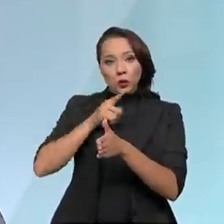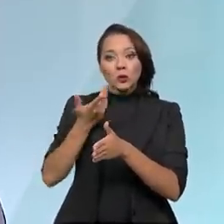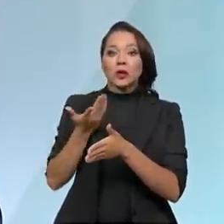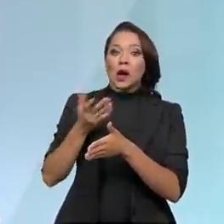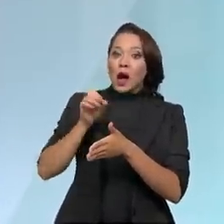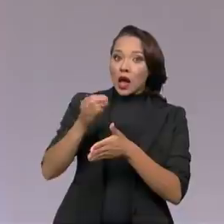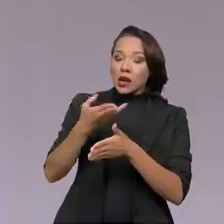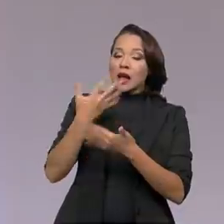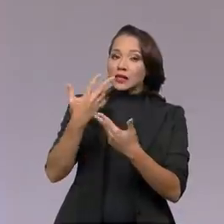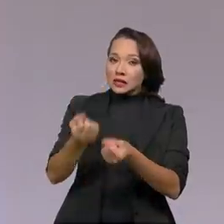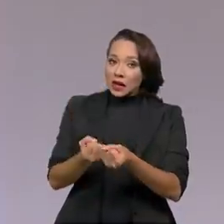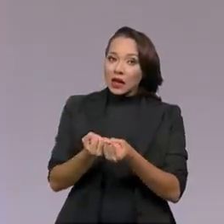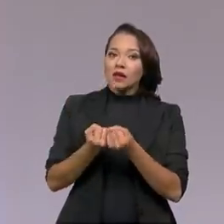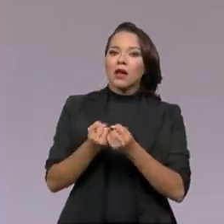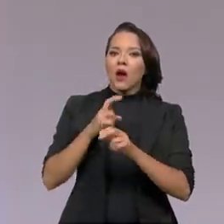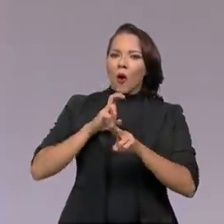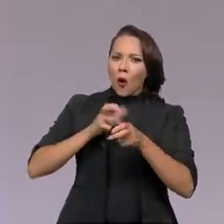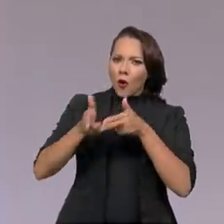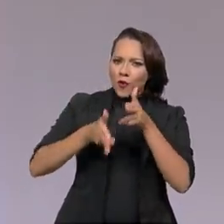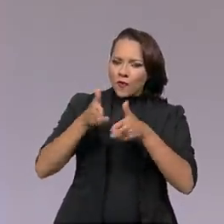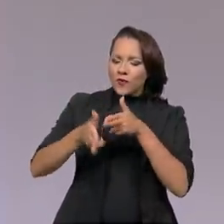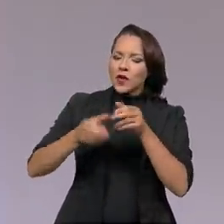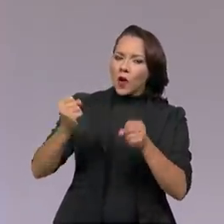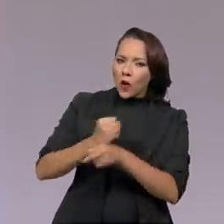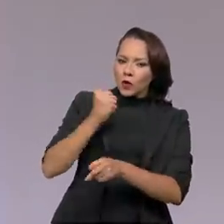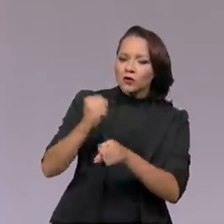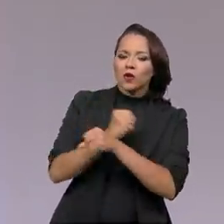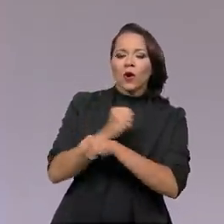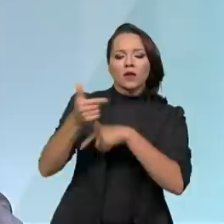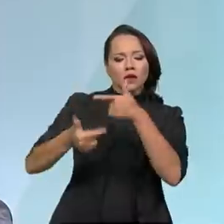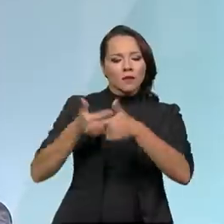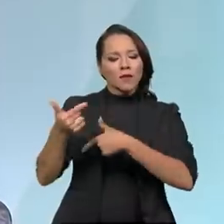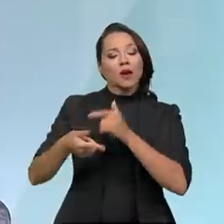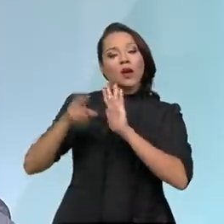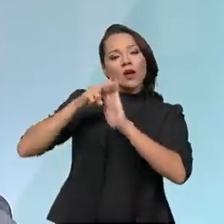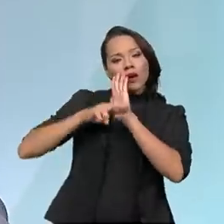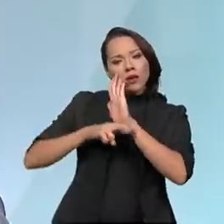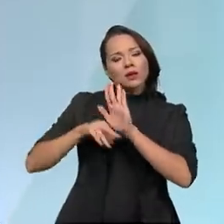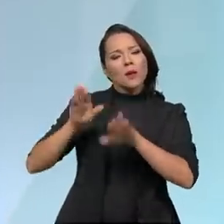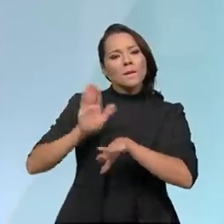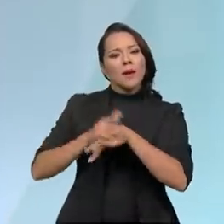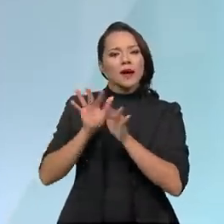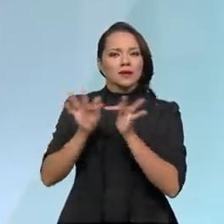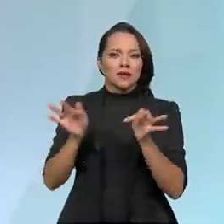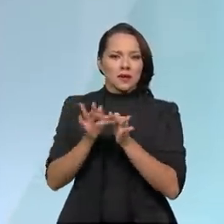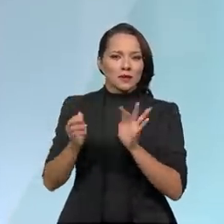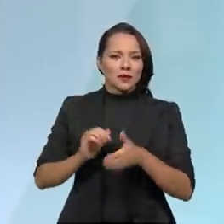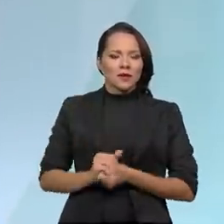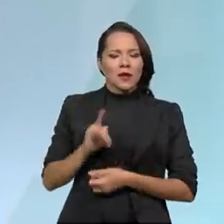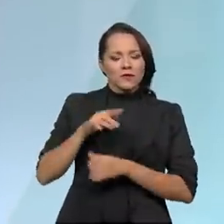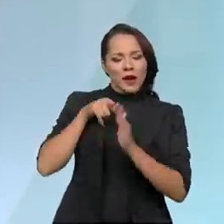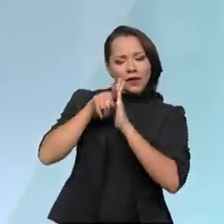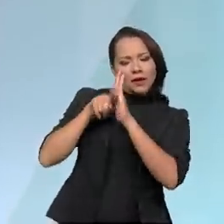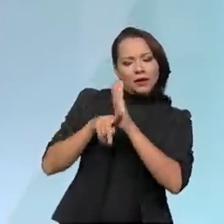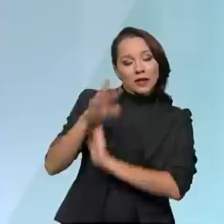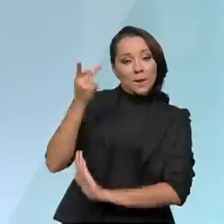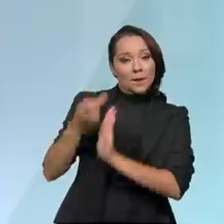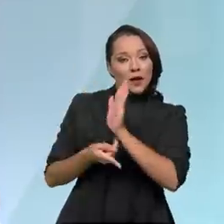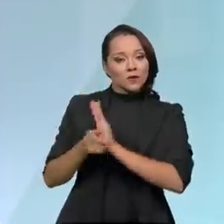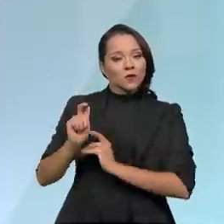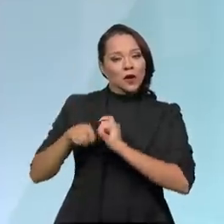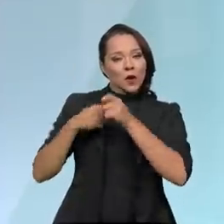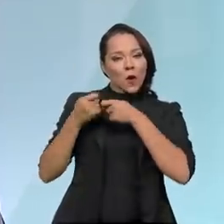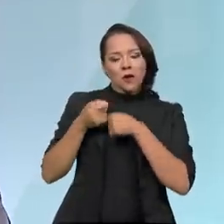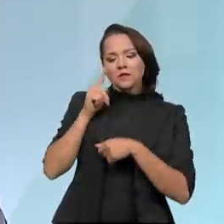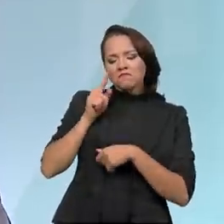sua ferrovia, ele opera a sua ferrovia, num regime regulatório muito mais simples. Então, ele vai fazer a sua análise em termos de plano de negócio, vai ver